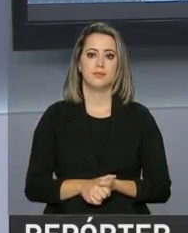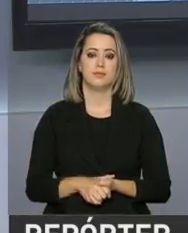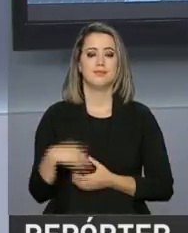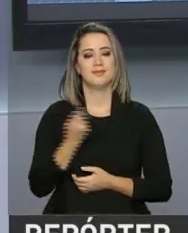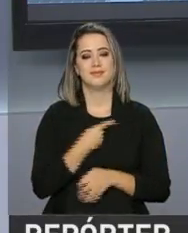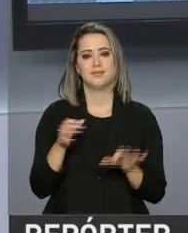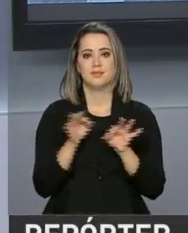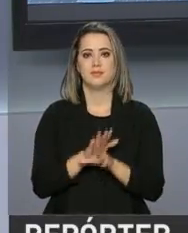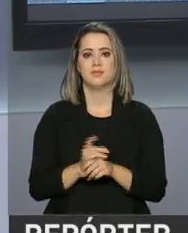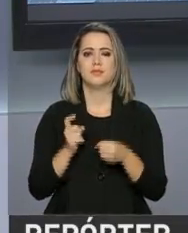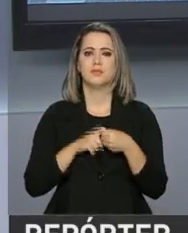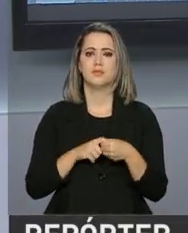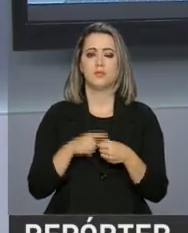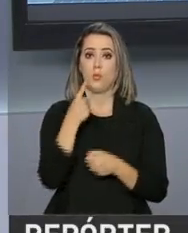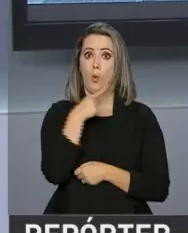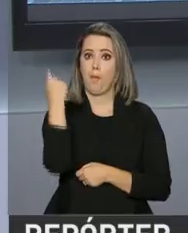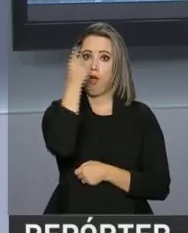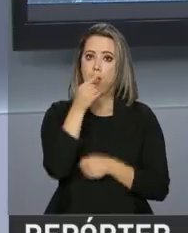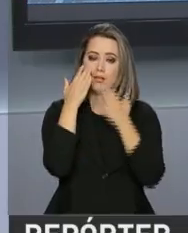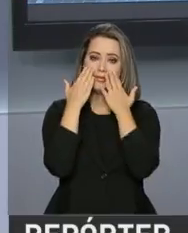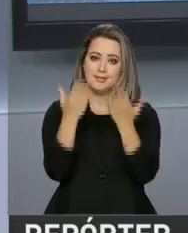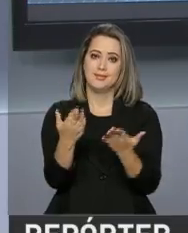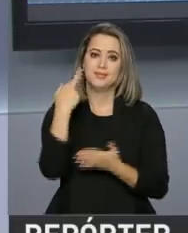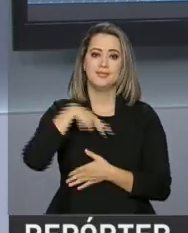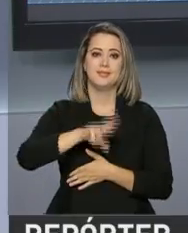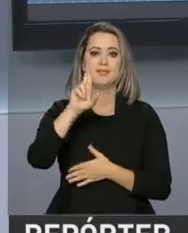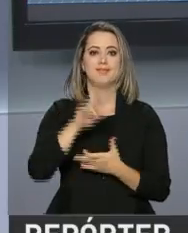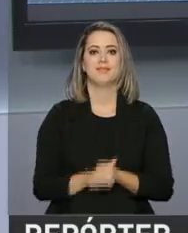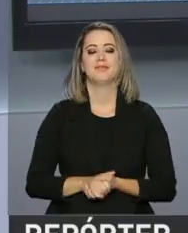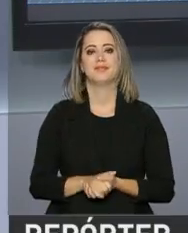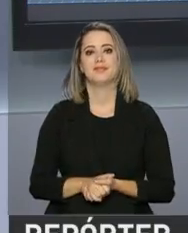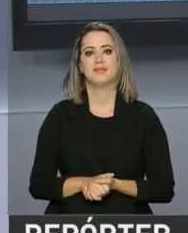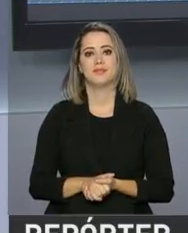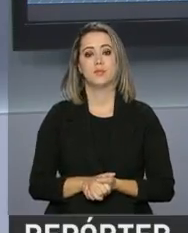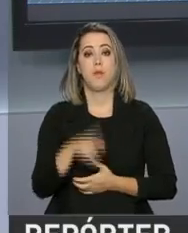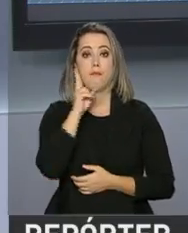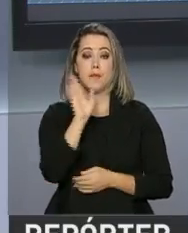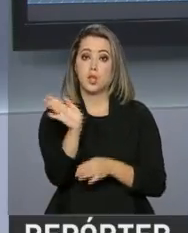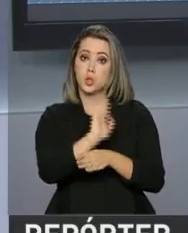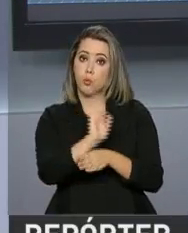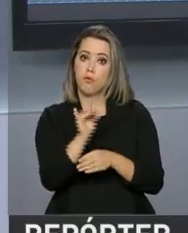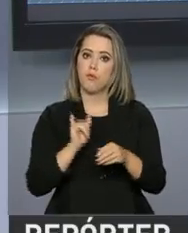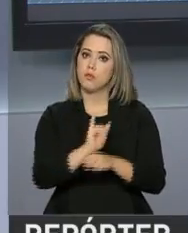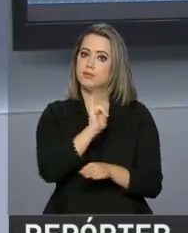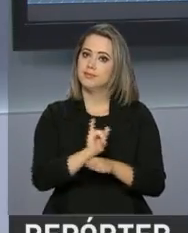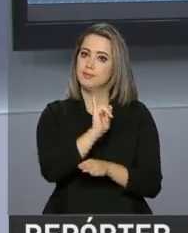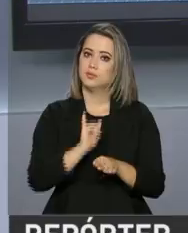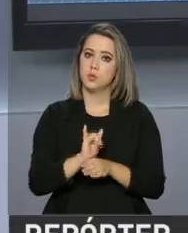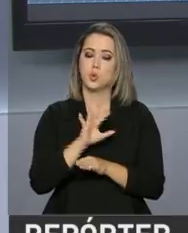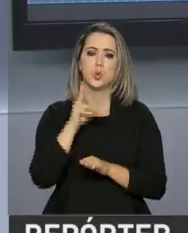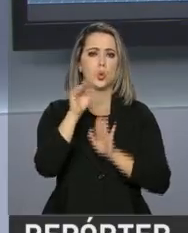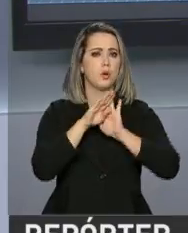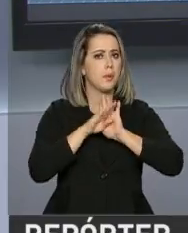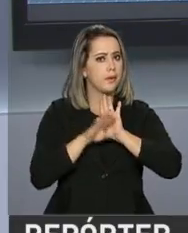Nós ficamos por aqui e voltamos em uma hora na próxima edição do Repórter NBR. Reveja as reportagens em nosso canal no